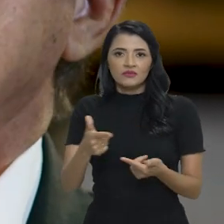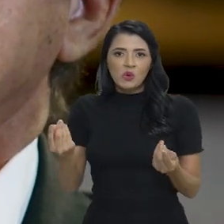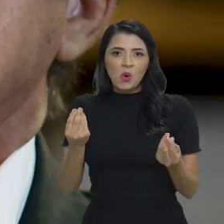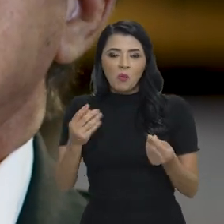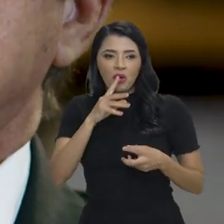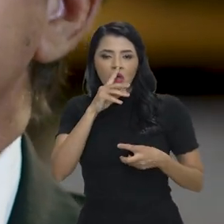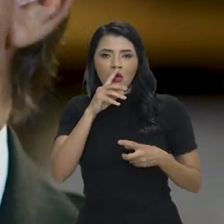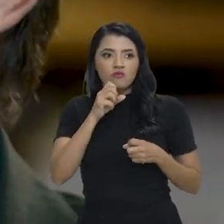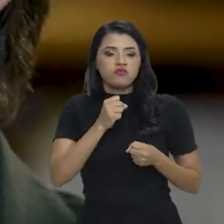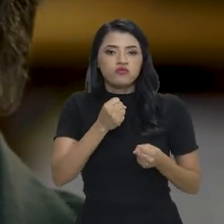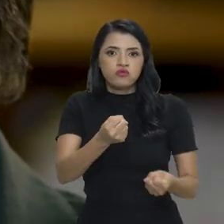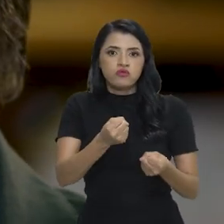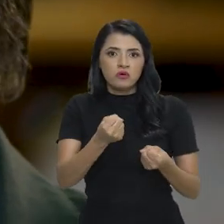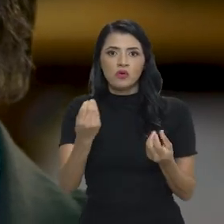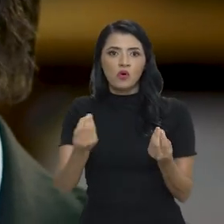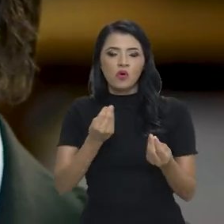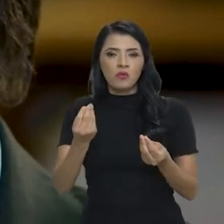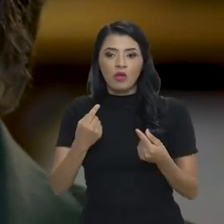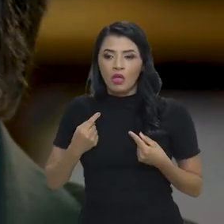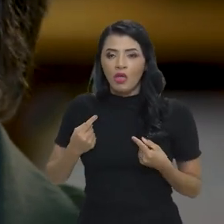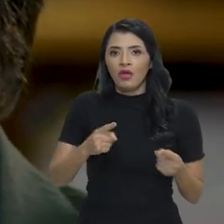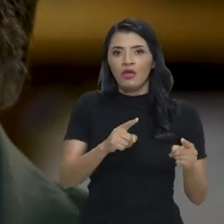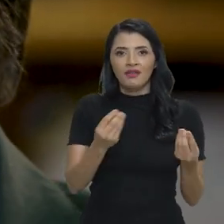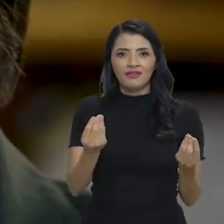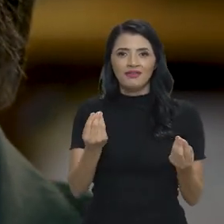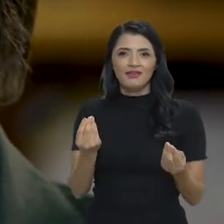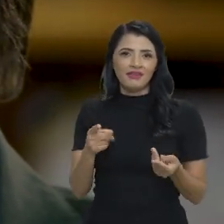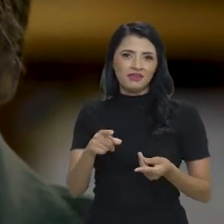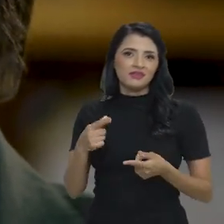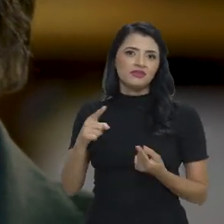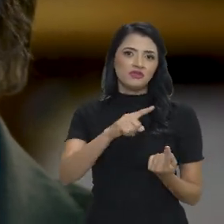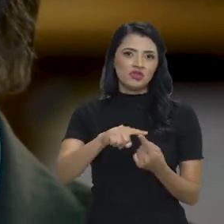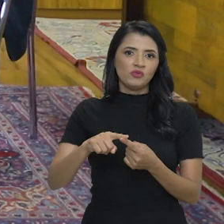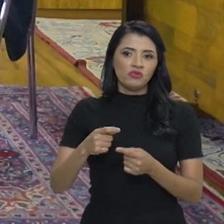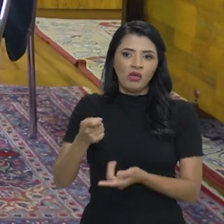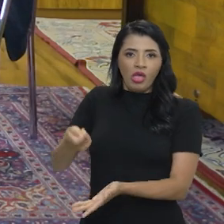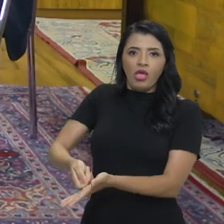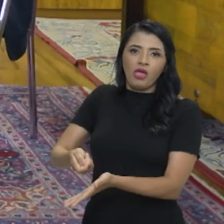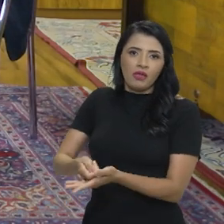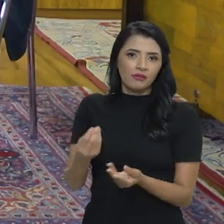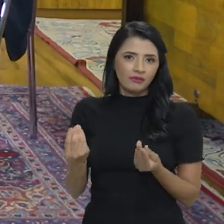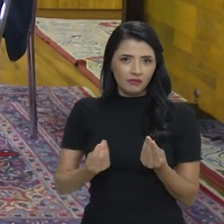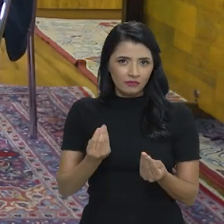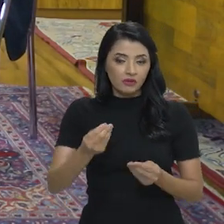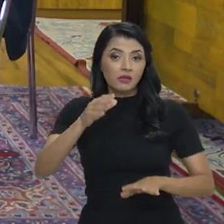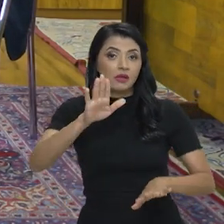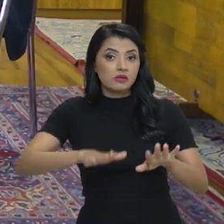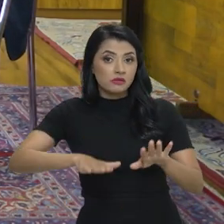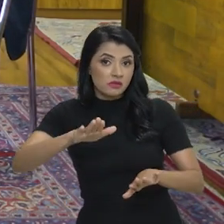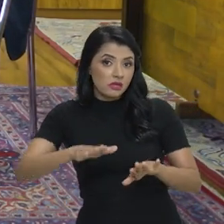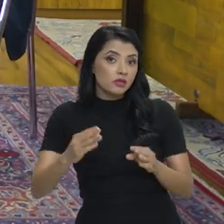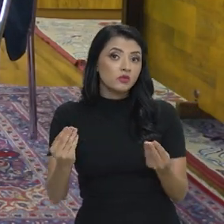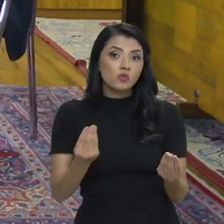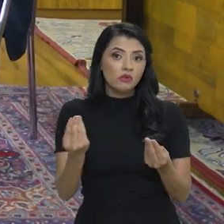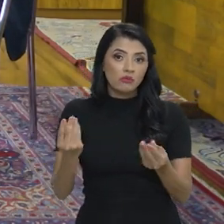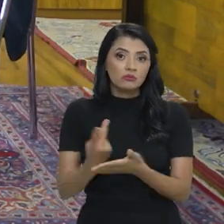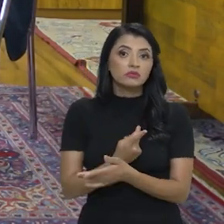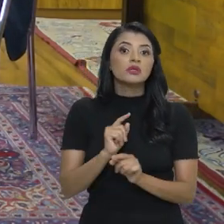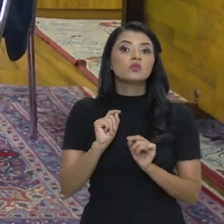sequer tem força para reagir a essa situação. Muitas vezes, tem